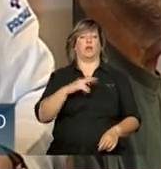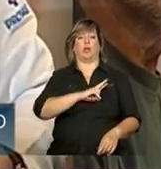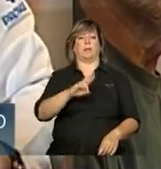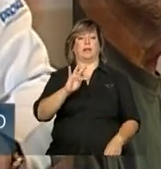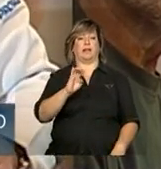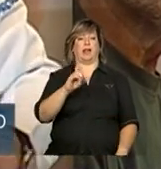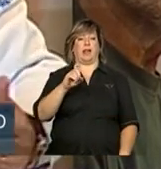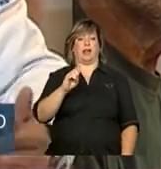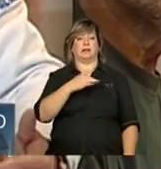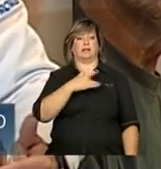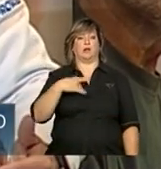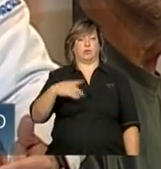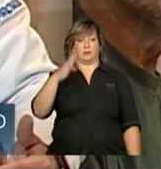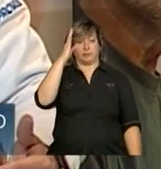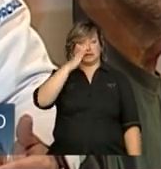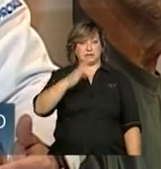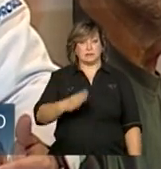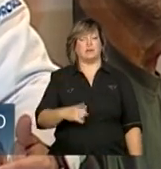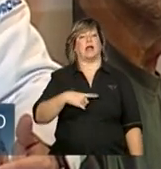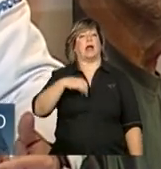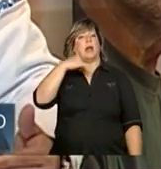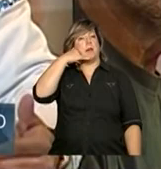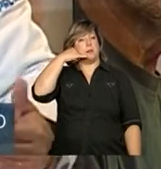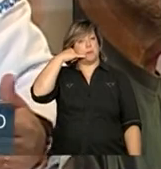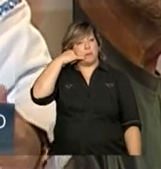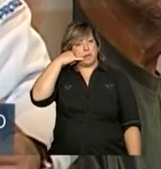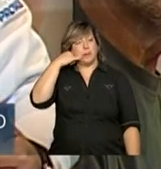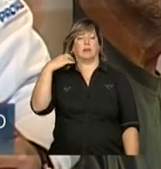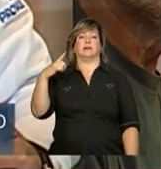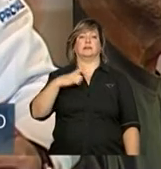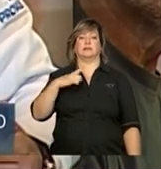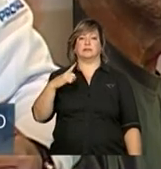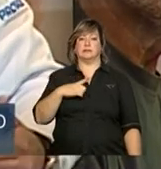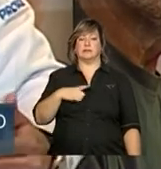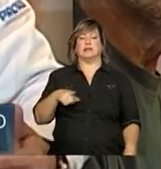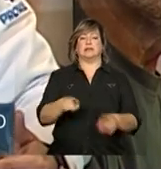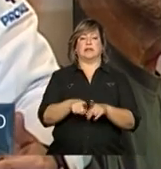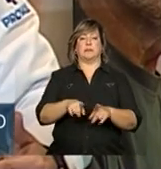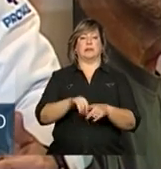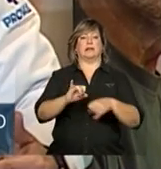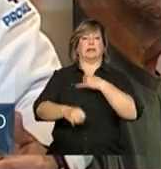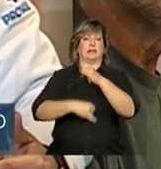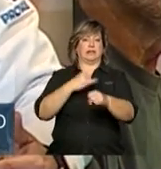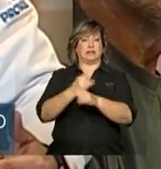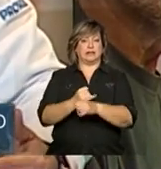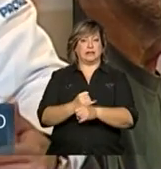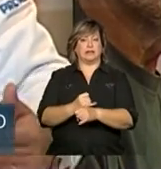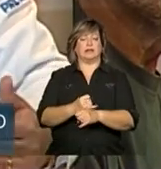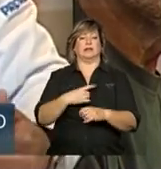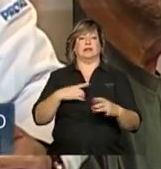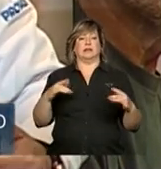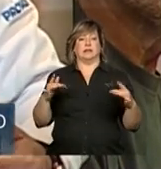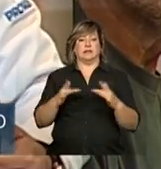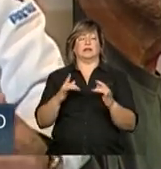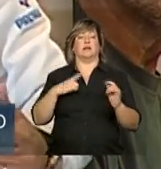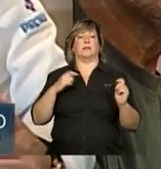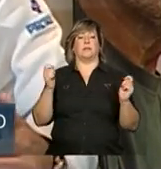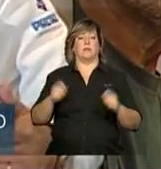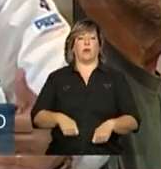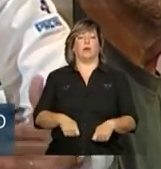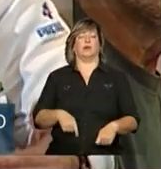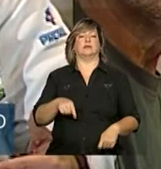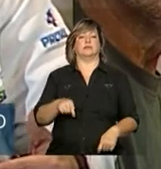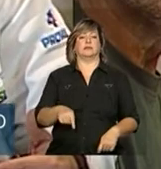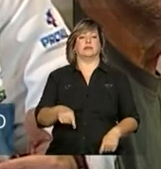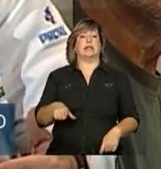do Brasil, tanto por meio telefônico, como também por internet, para aqueles que dispuserem de conectividade, do sistema telesaúde